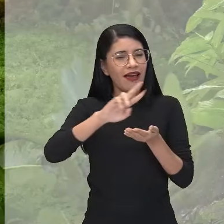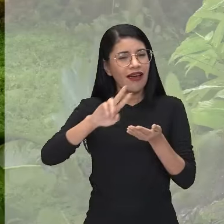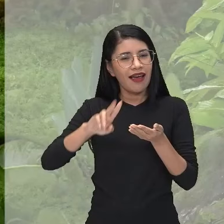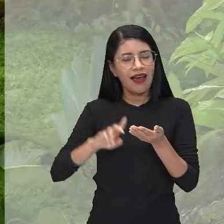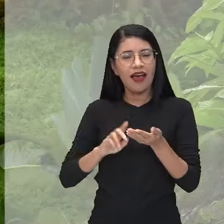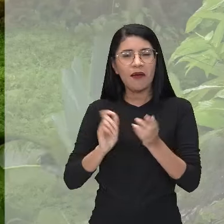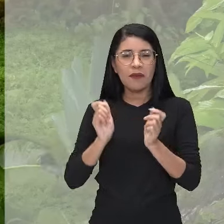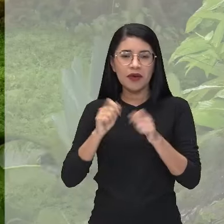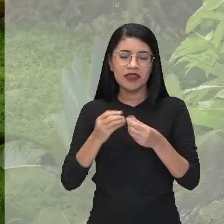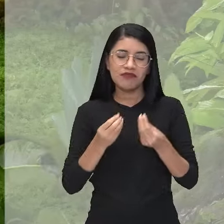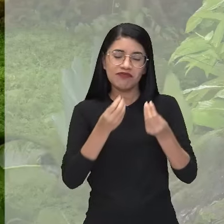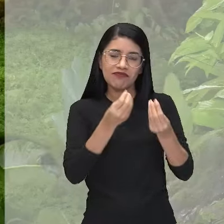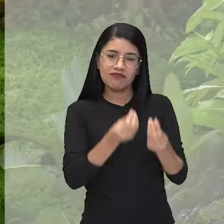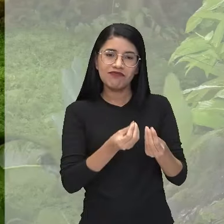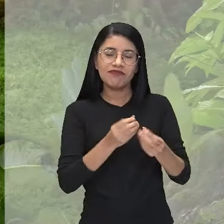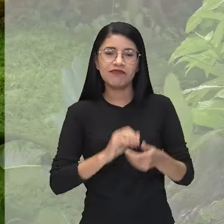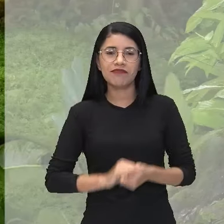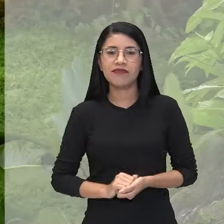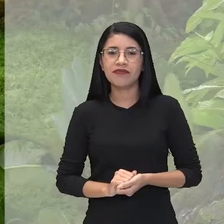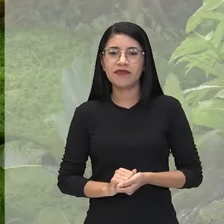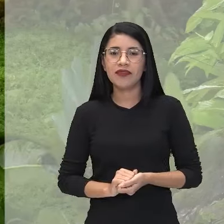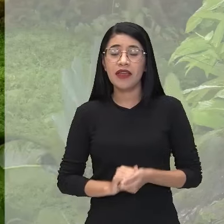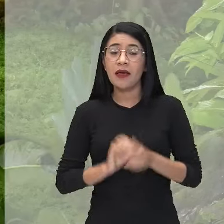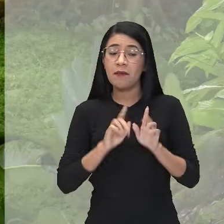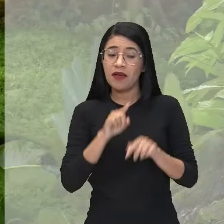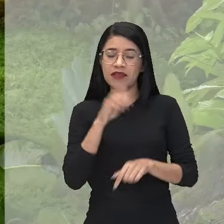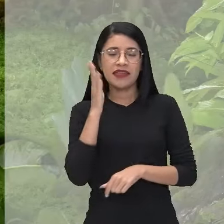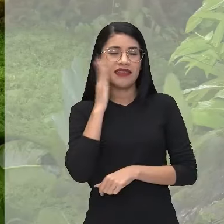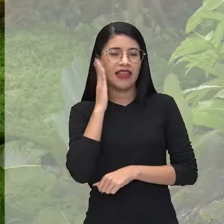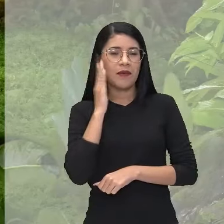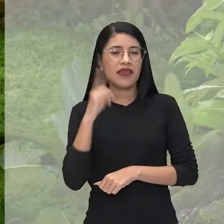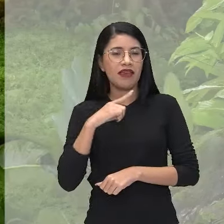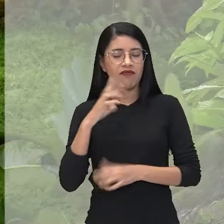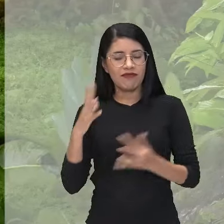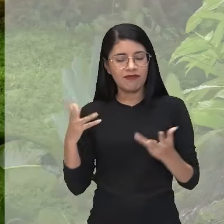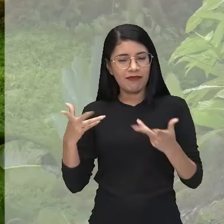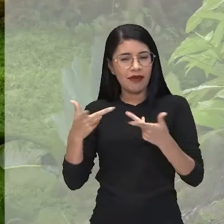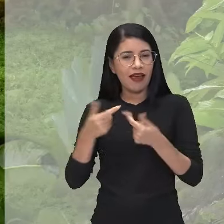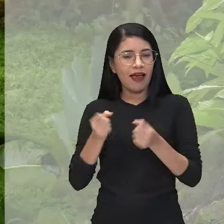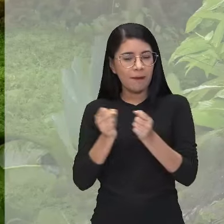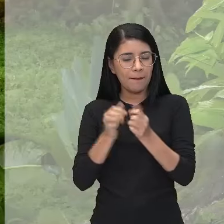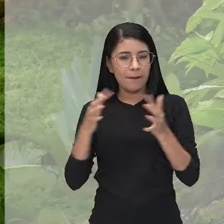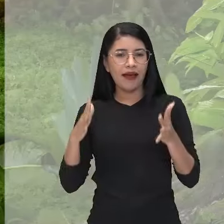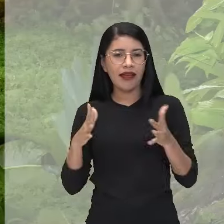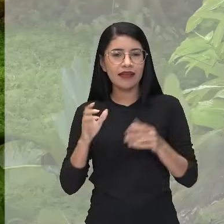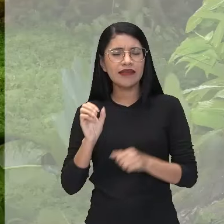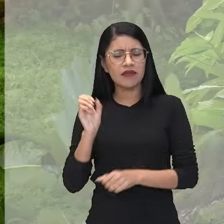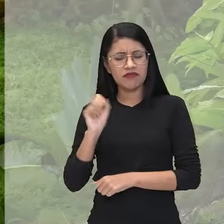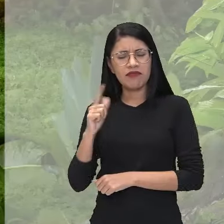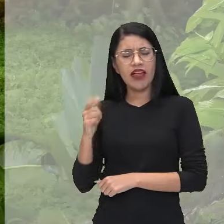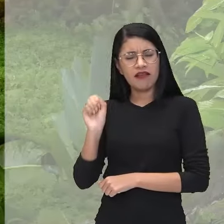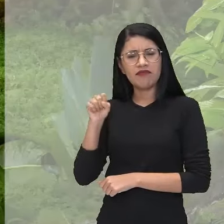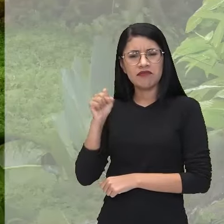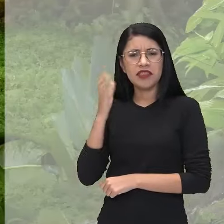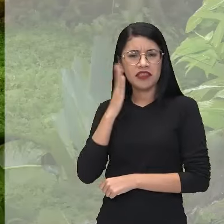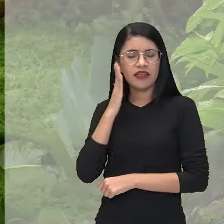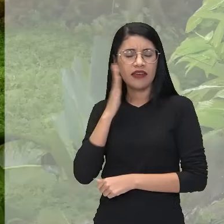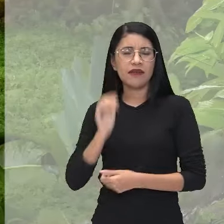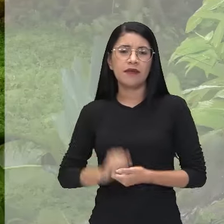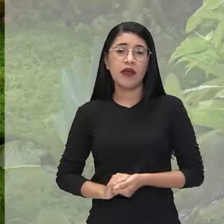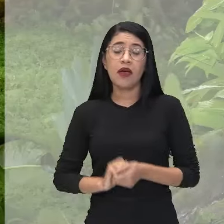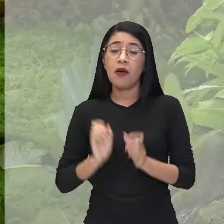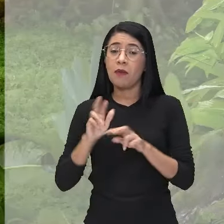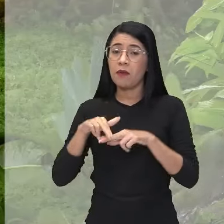quiser. Você sabe que eu sou encantada. Claro. Você sabe? É claro, é por isso que em